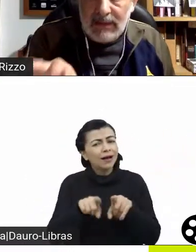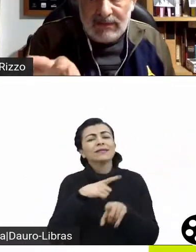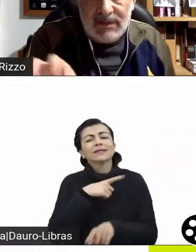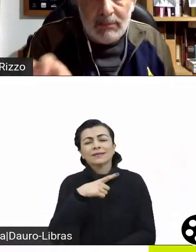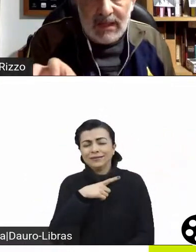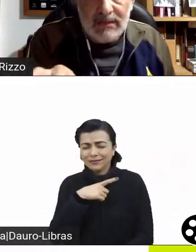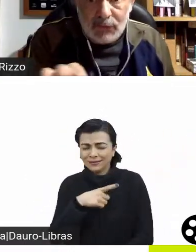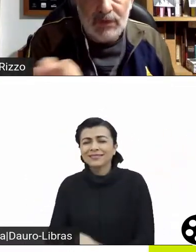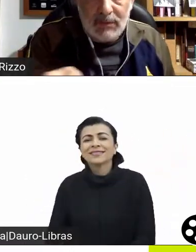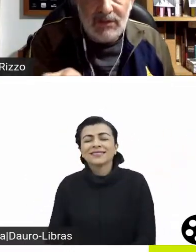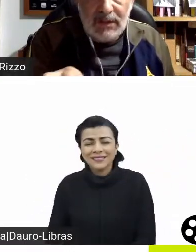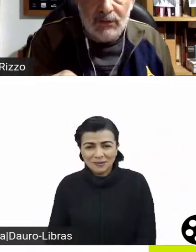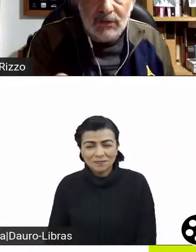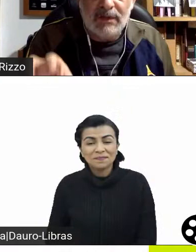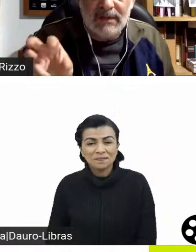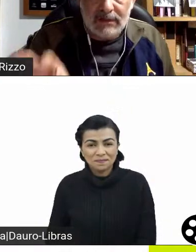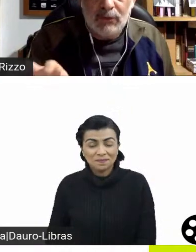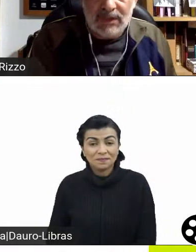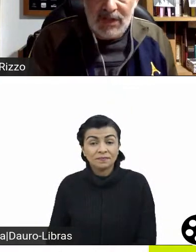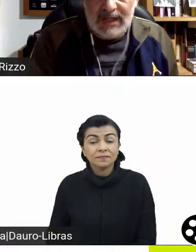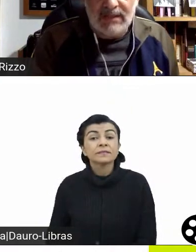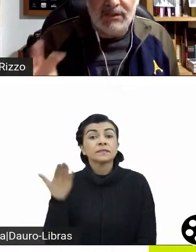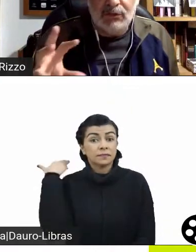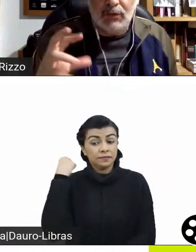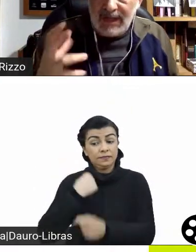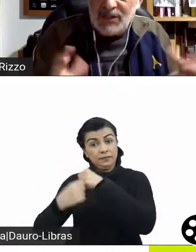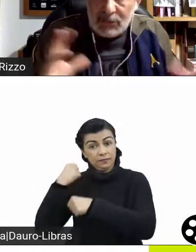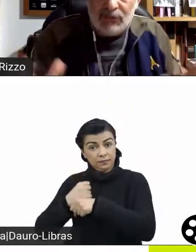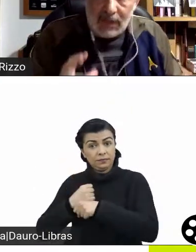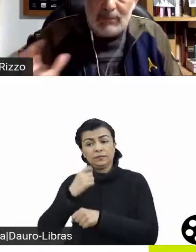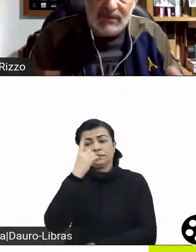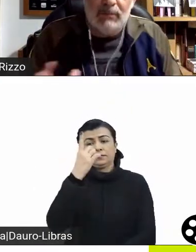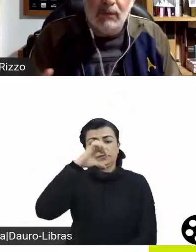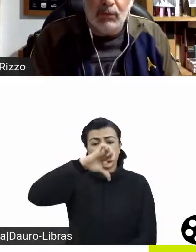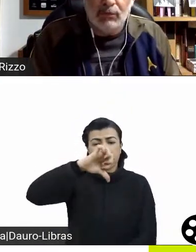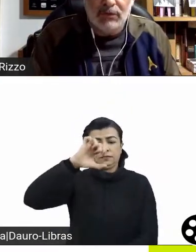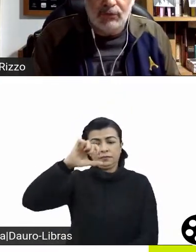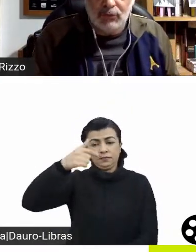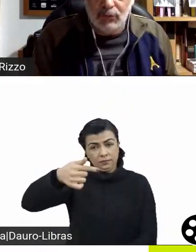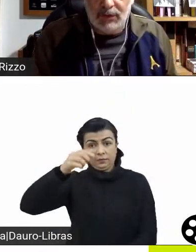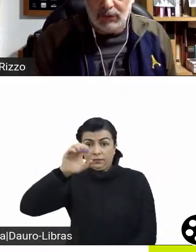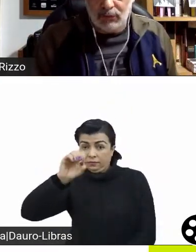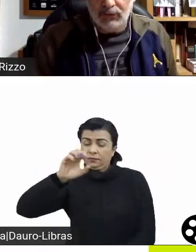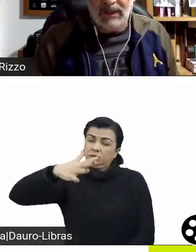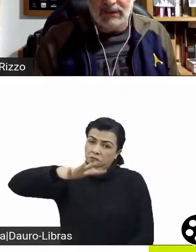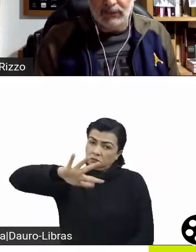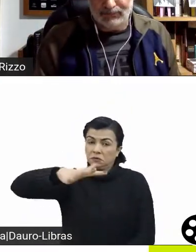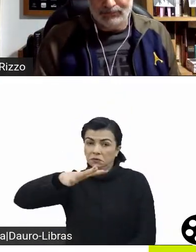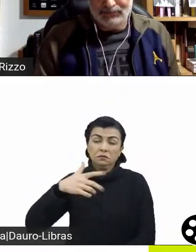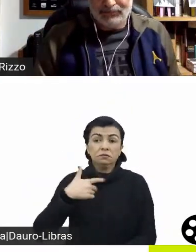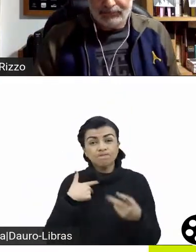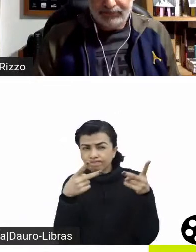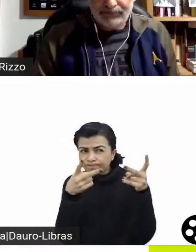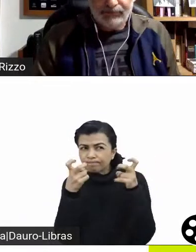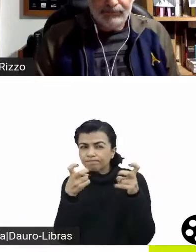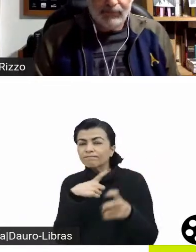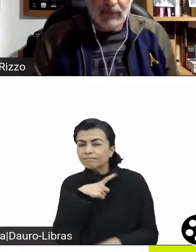e que se ambienta justamente ali nos anos 70 durante a era disco. E aí a gente consegue perceber um pouco isso tudo de que eu estou falando.